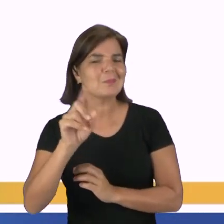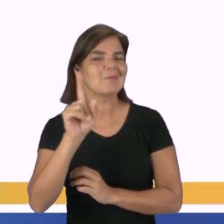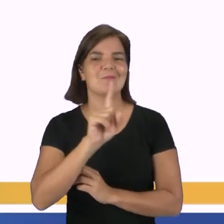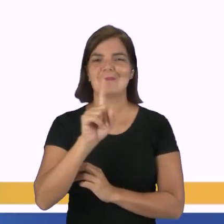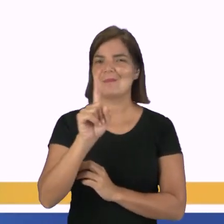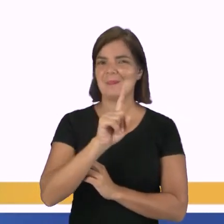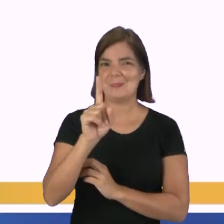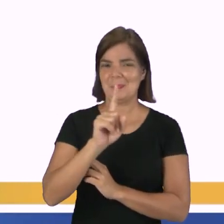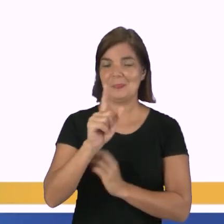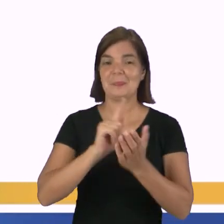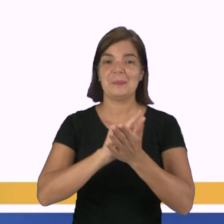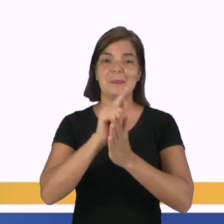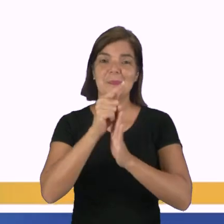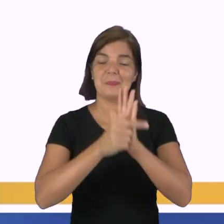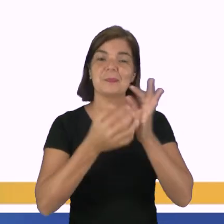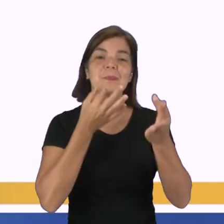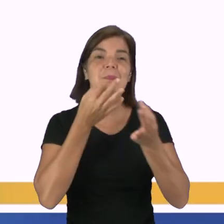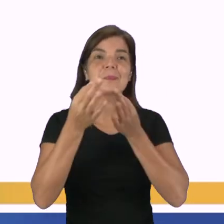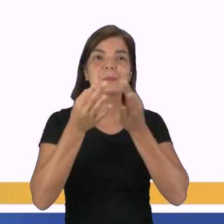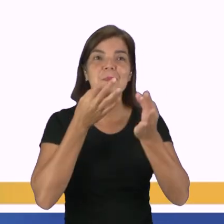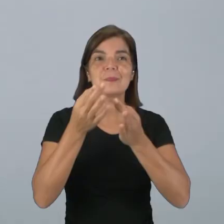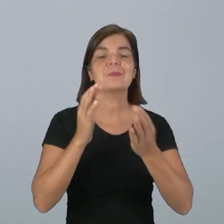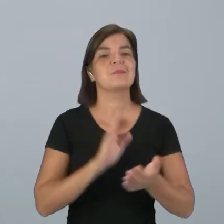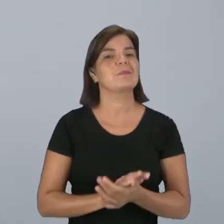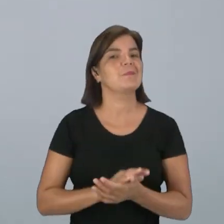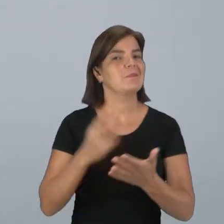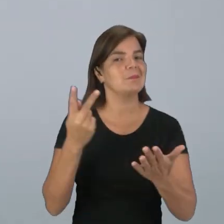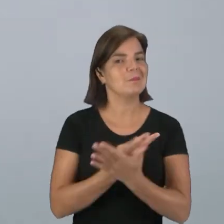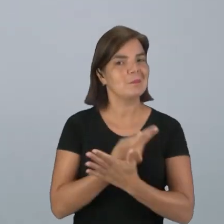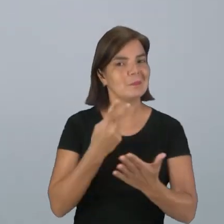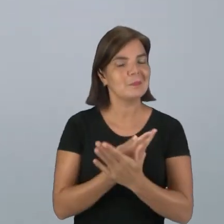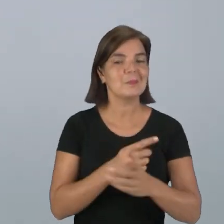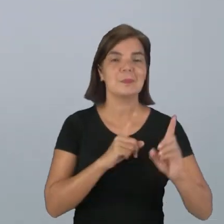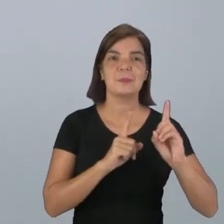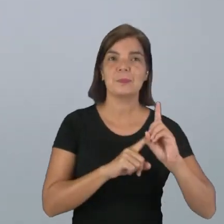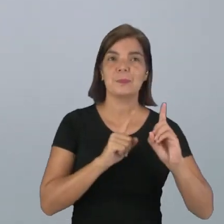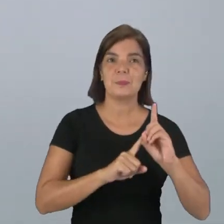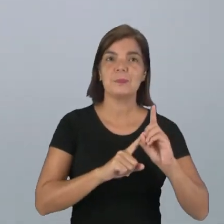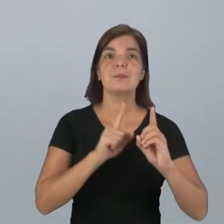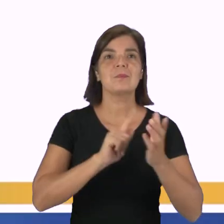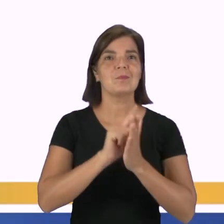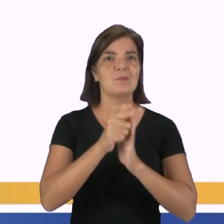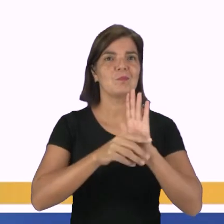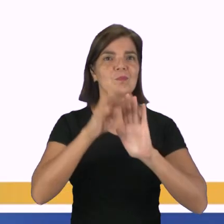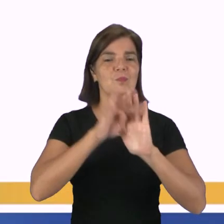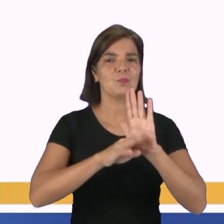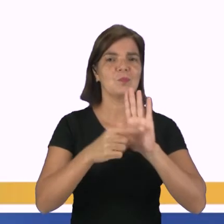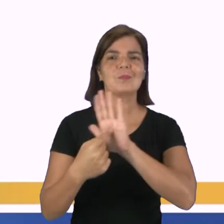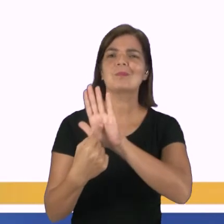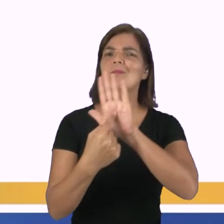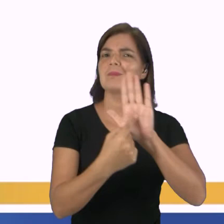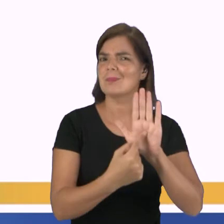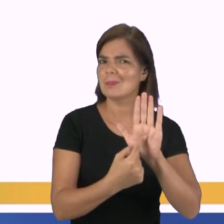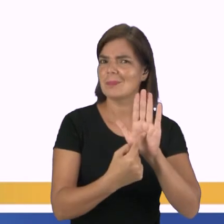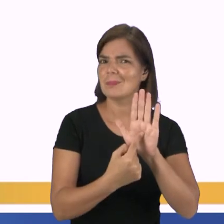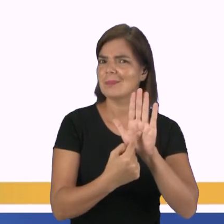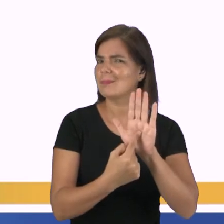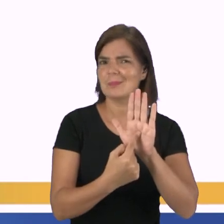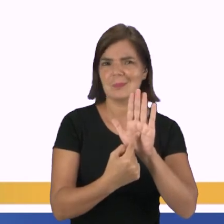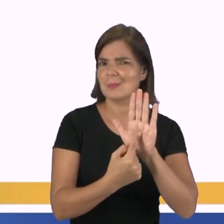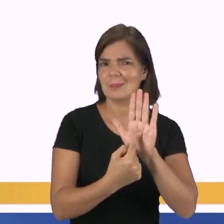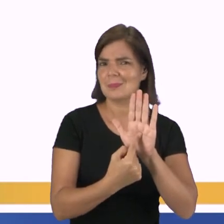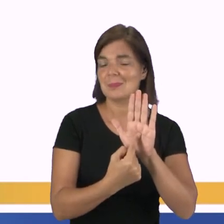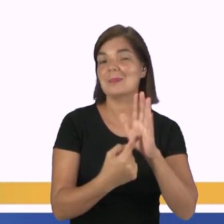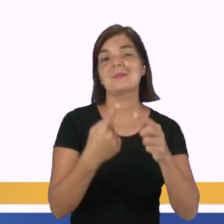gênero textual argumentativo. Então, está incorreta. Letra D. O debate é um gênero textual de exposição?